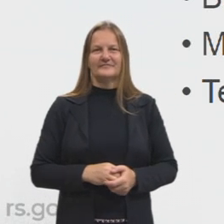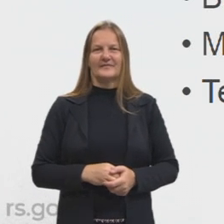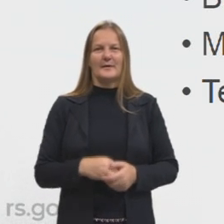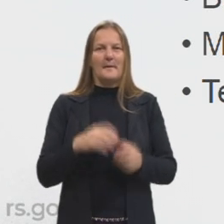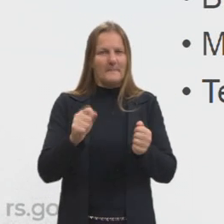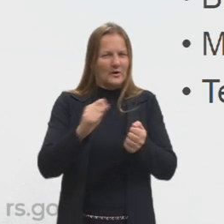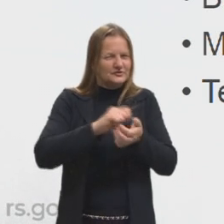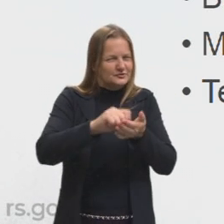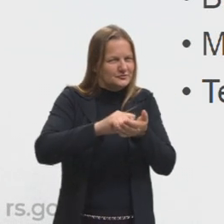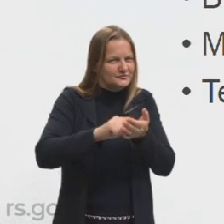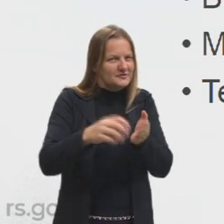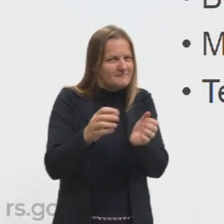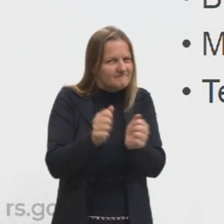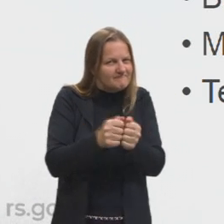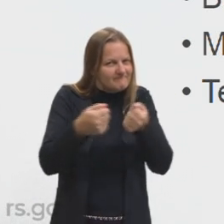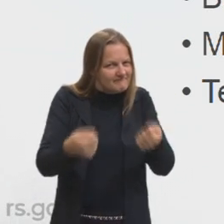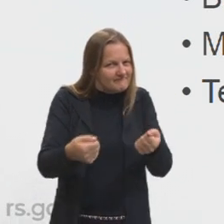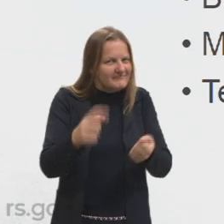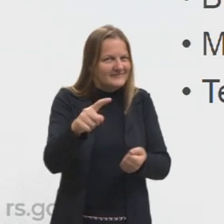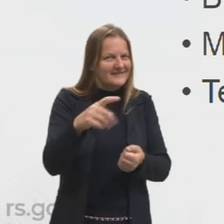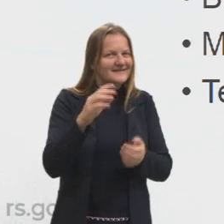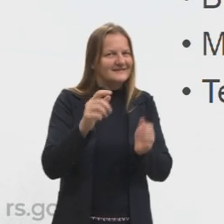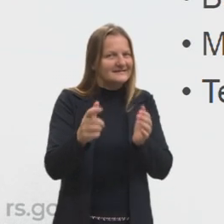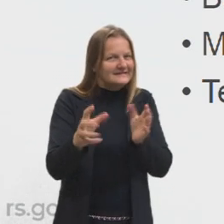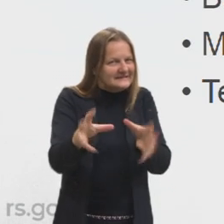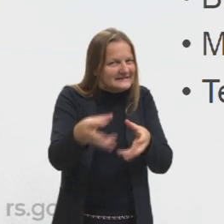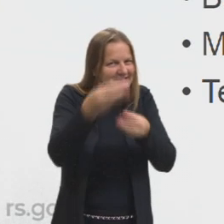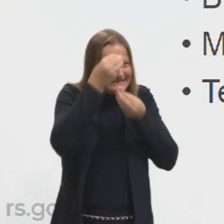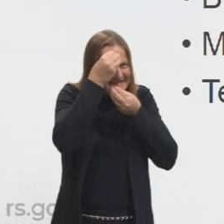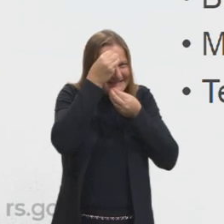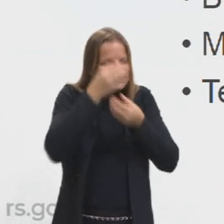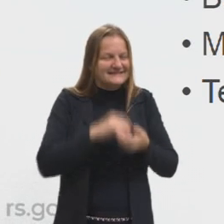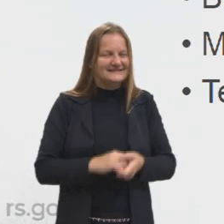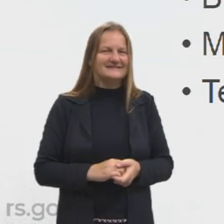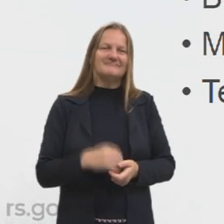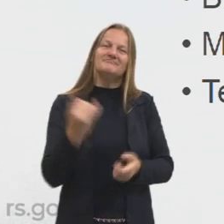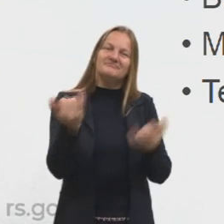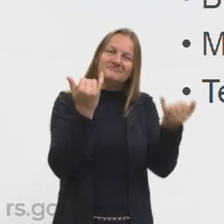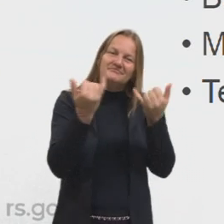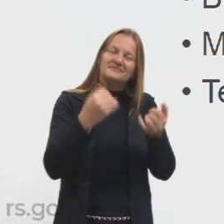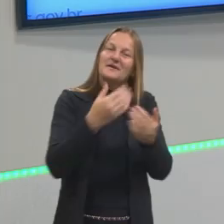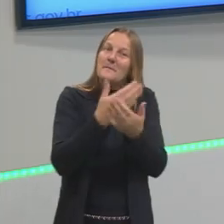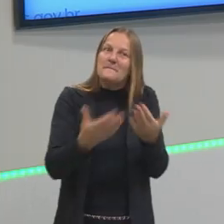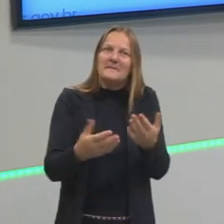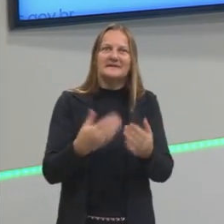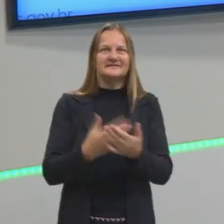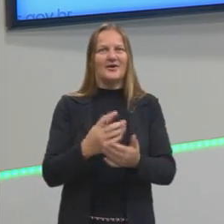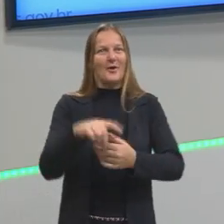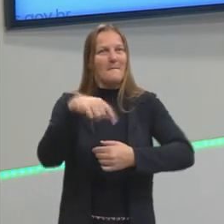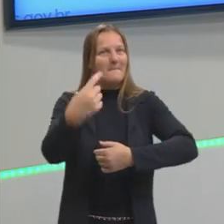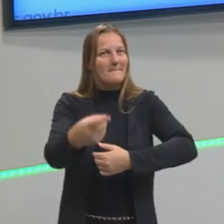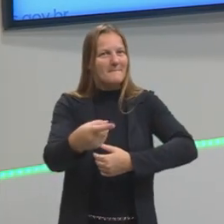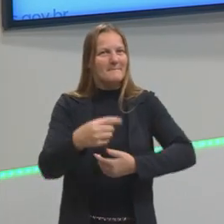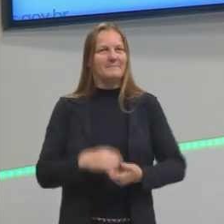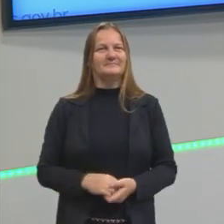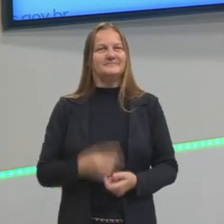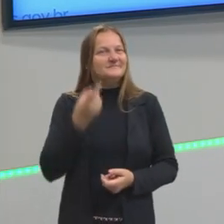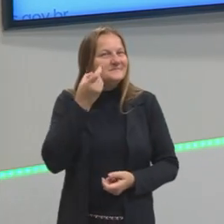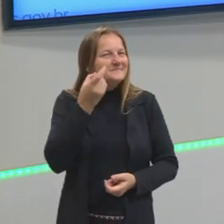anota aí nos seus papéis, nos seus avisos, para não perder, porque vai ser uma aula muito interessante.